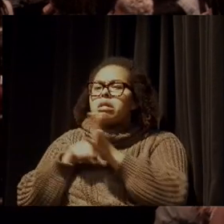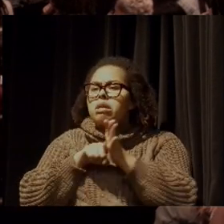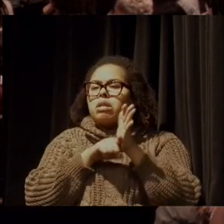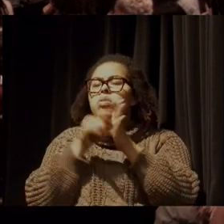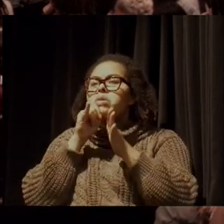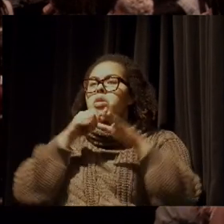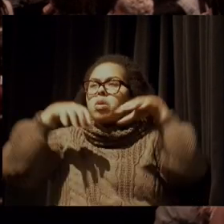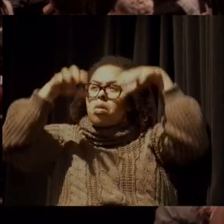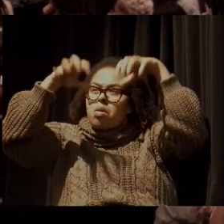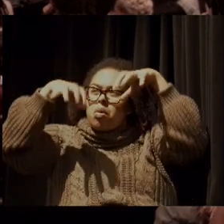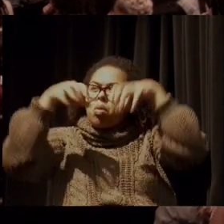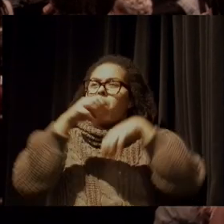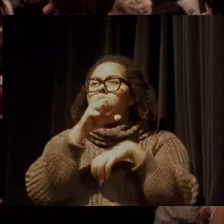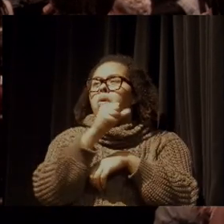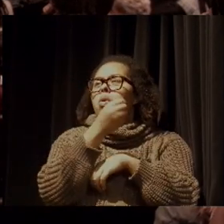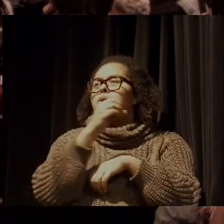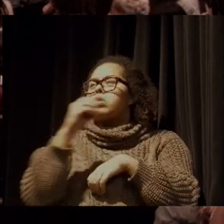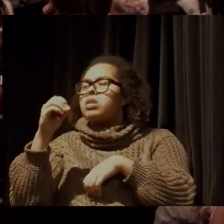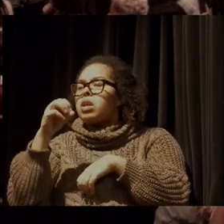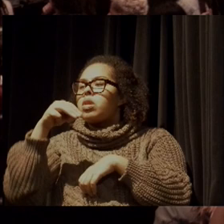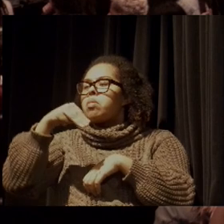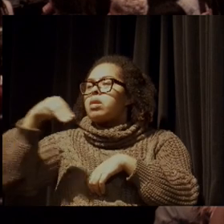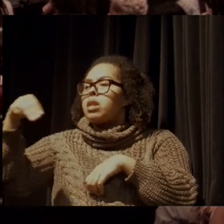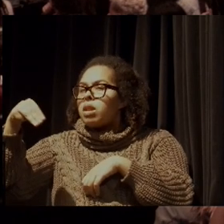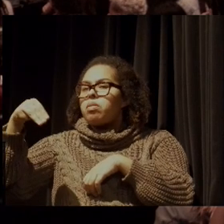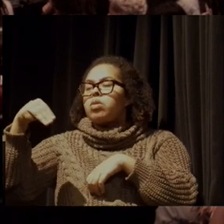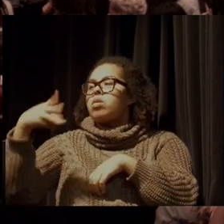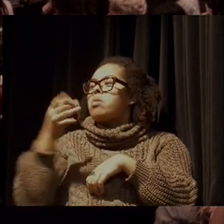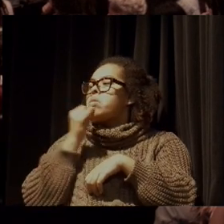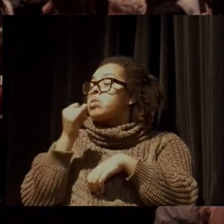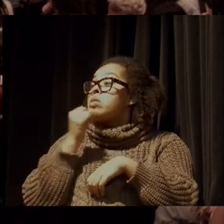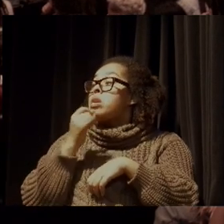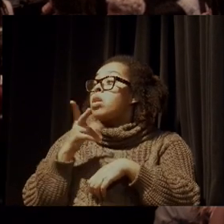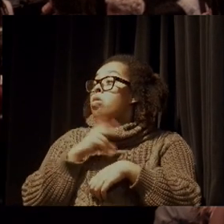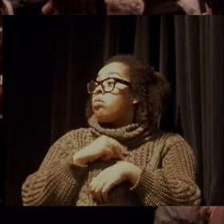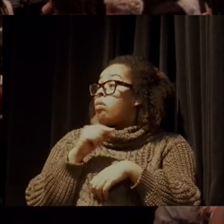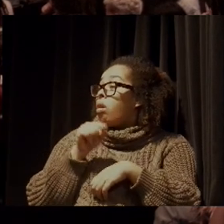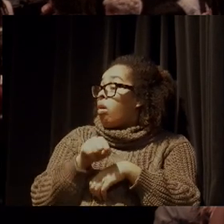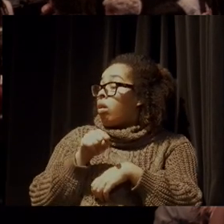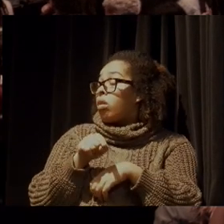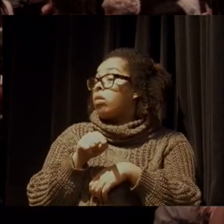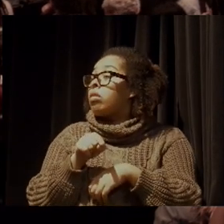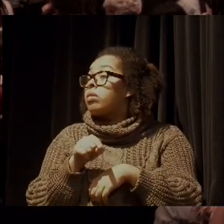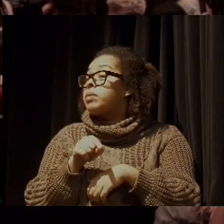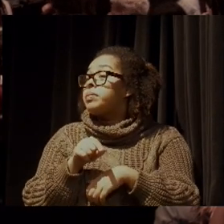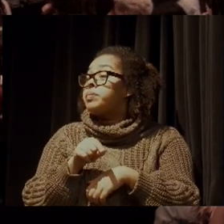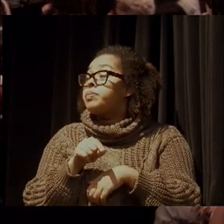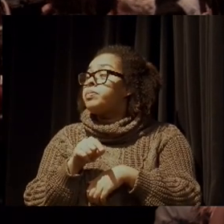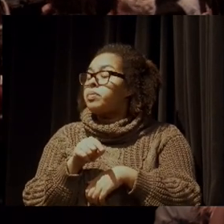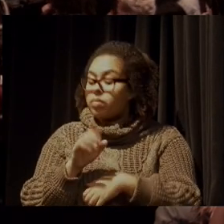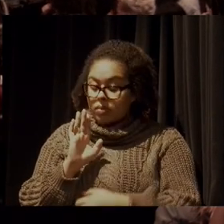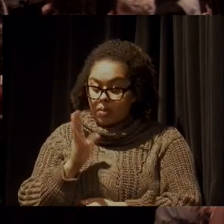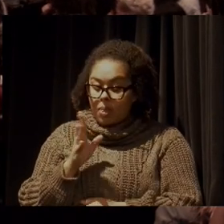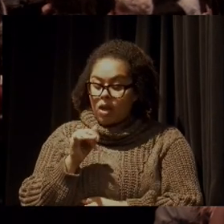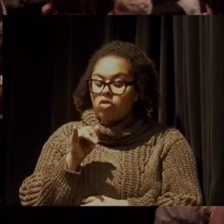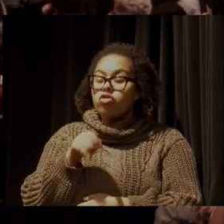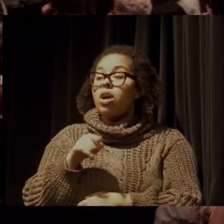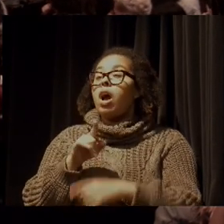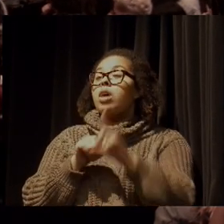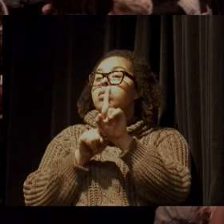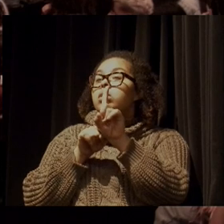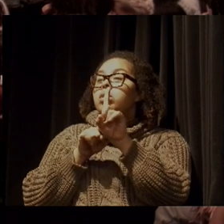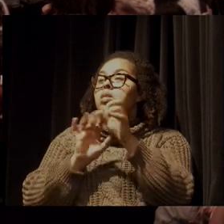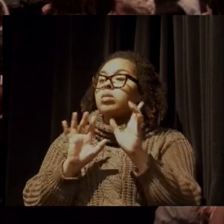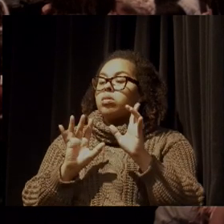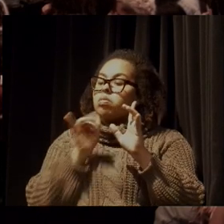milímetros, 800 milímetros num dia é uma loucura, não é isso? Quer dizer, provavelmente, quer dizer, já do aquecimento global,